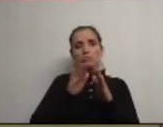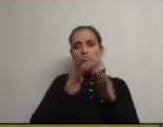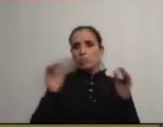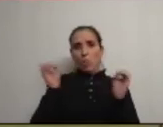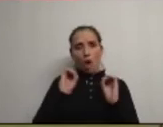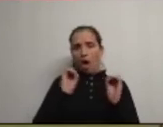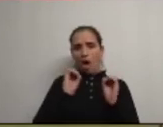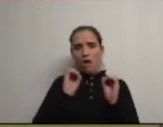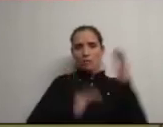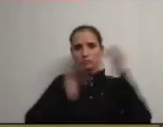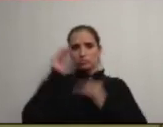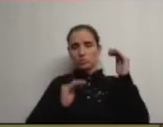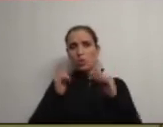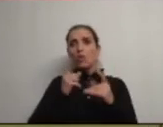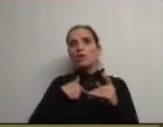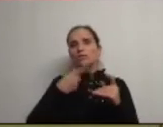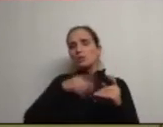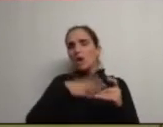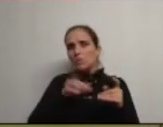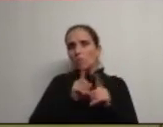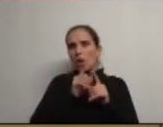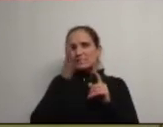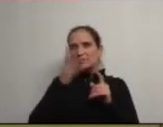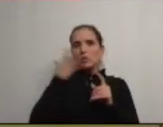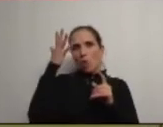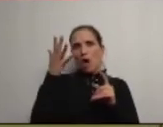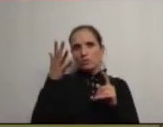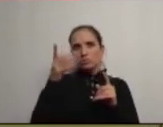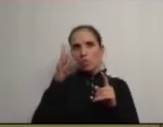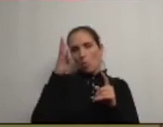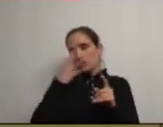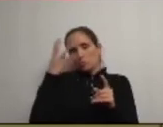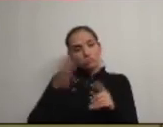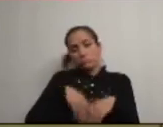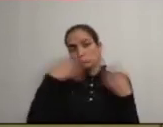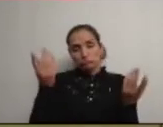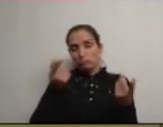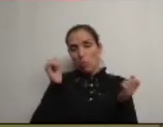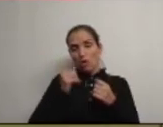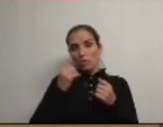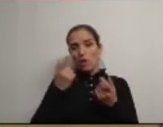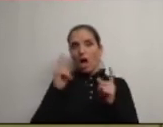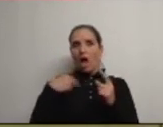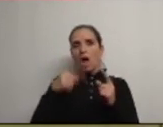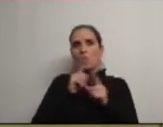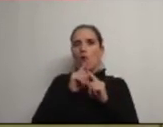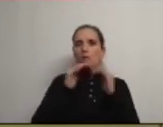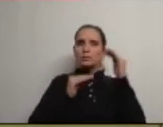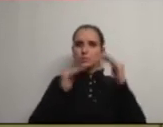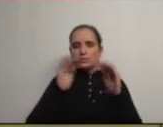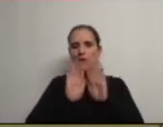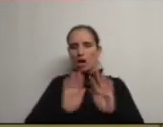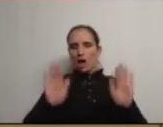portanto aquilo que nós queremos é que pelo menos durante 5 anos ou 4 anos ou aquilo que for acordado haja alguma